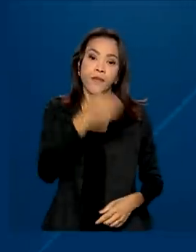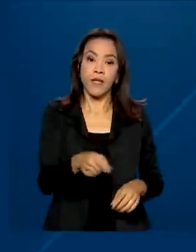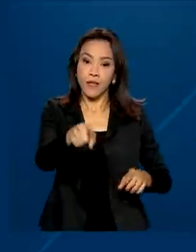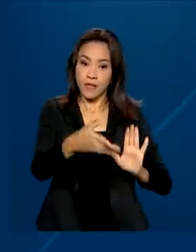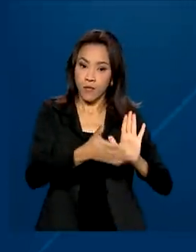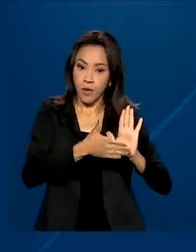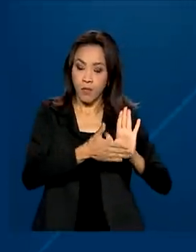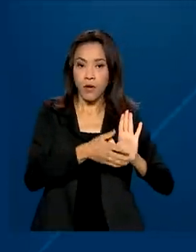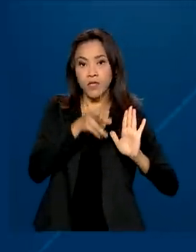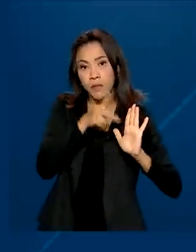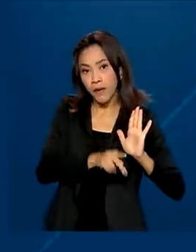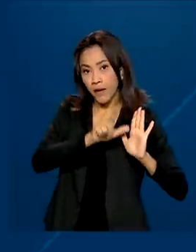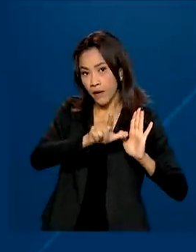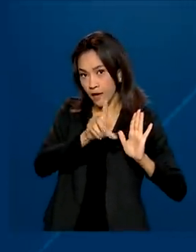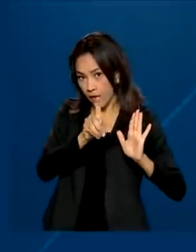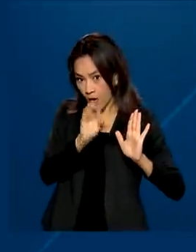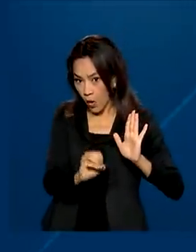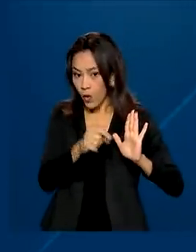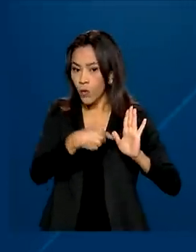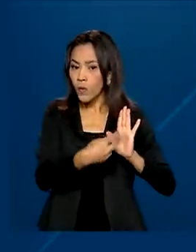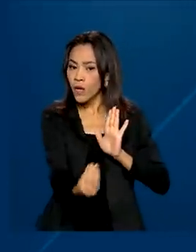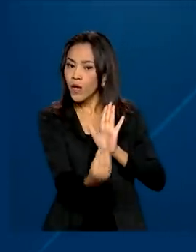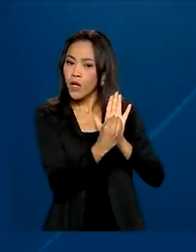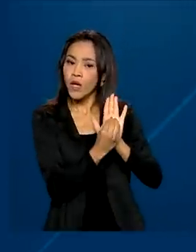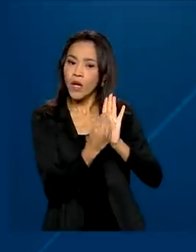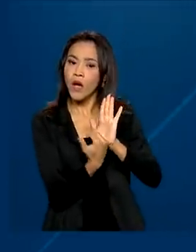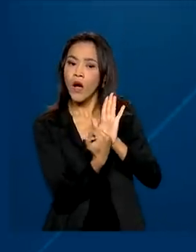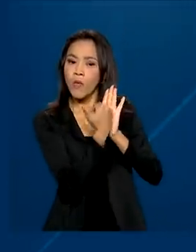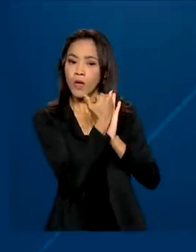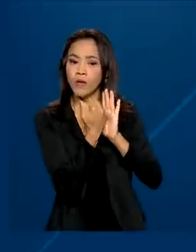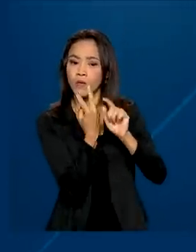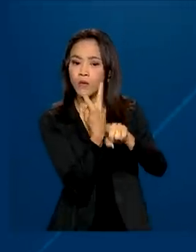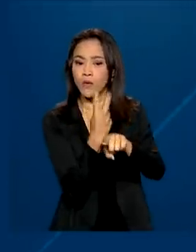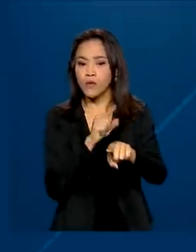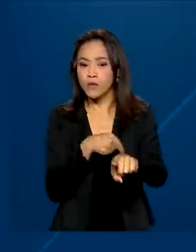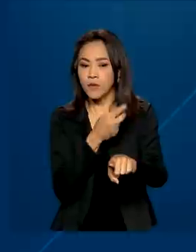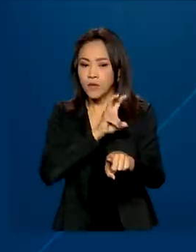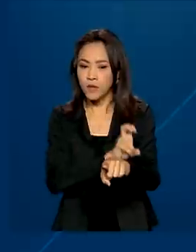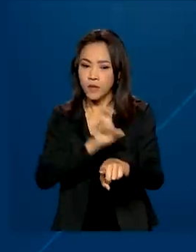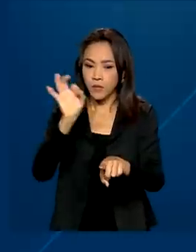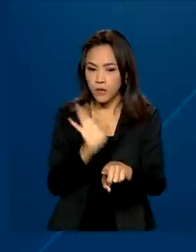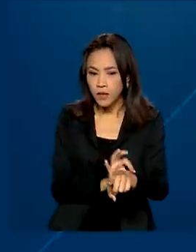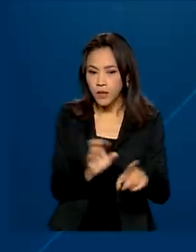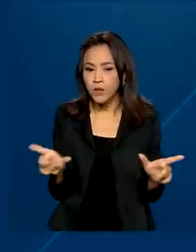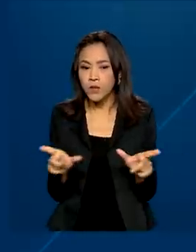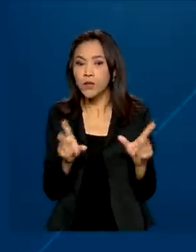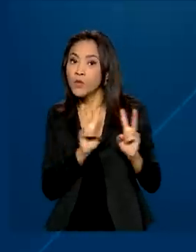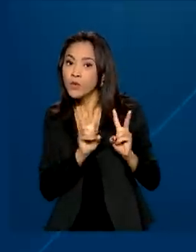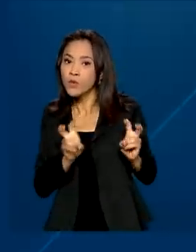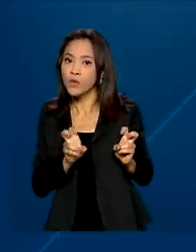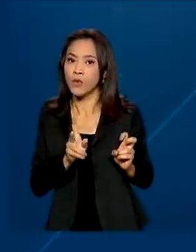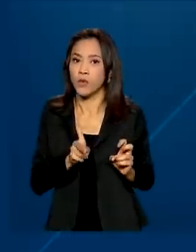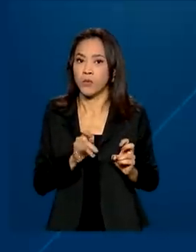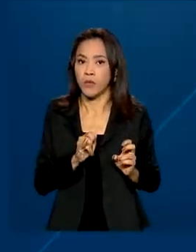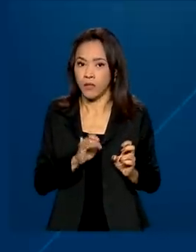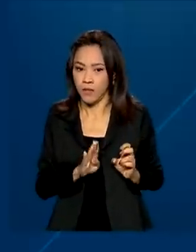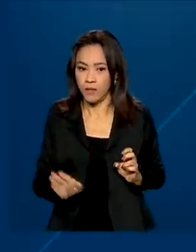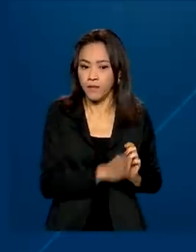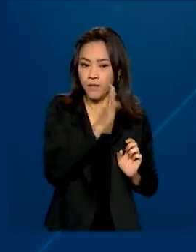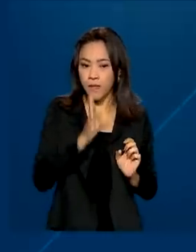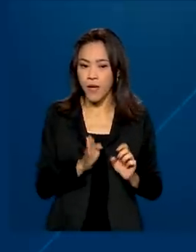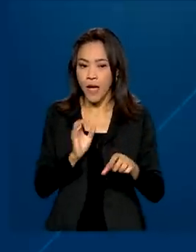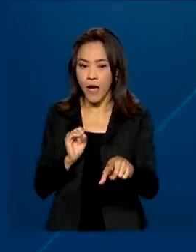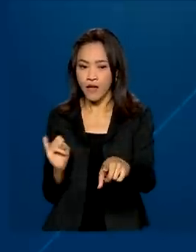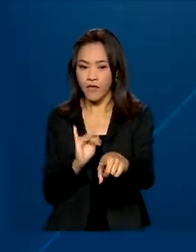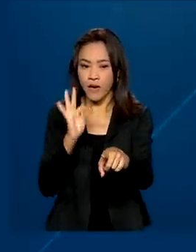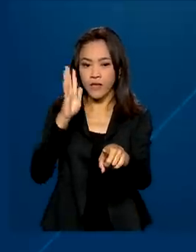manteve-se para 2023, estimativa de alta de 2,5% para o PIB e inflação medida pelo